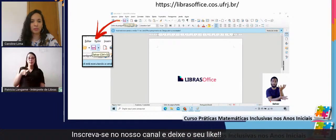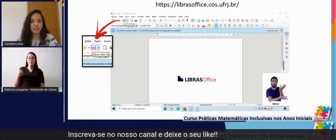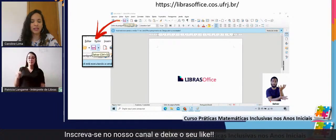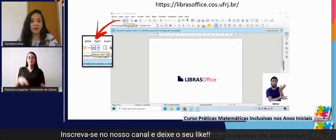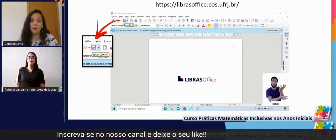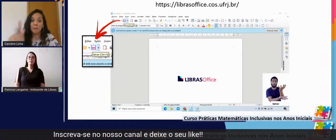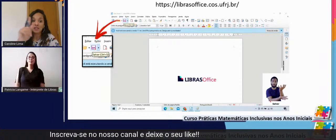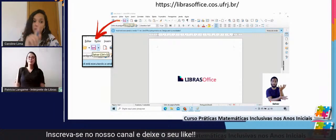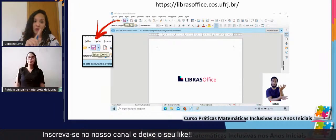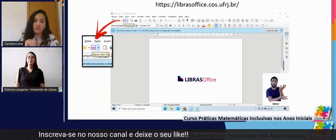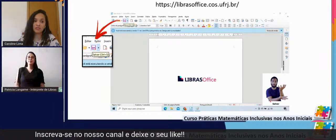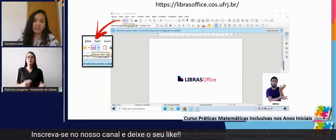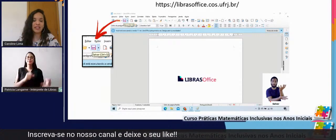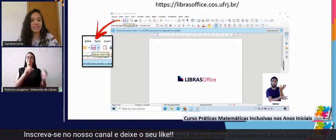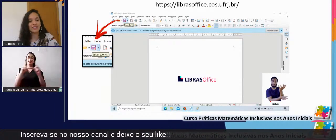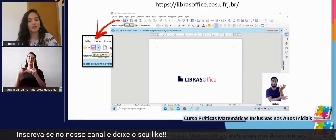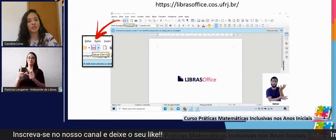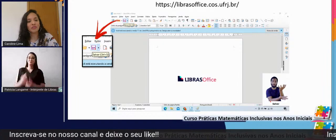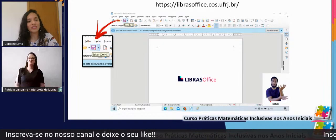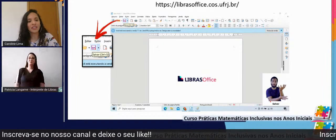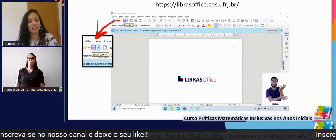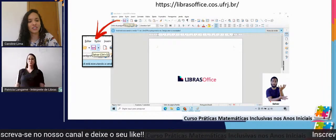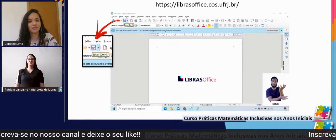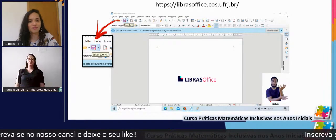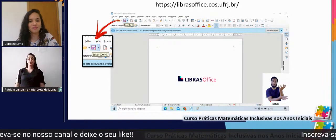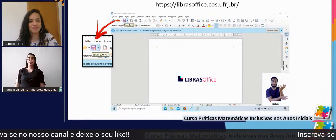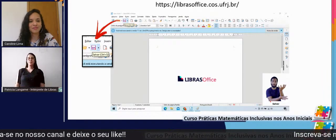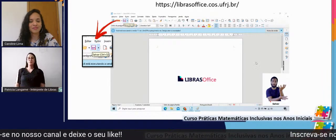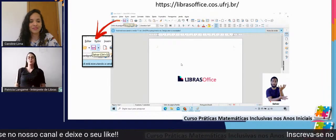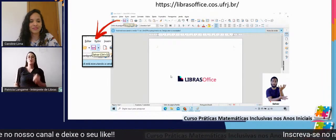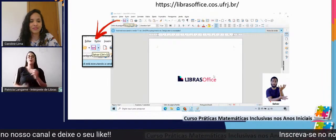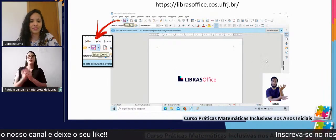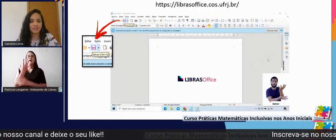pode passar mais uma coisa que foi criada dentro da universidade